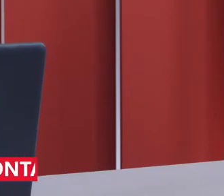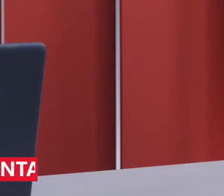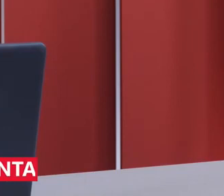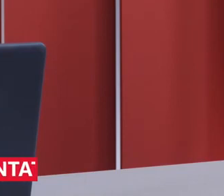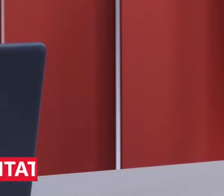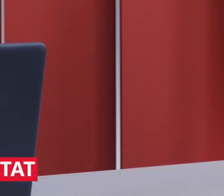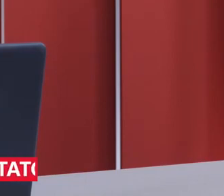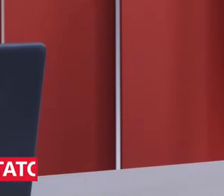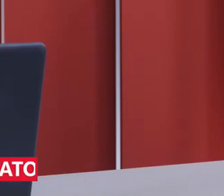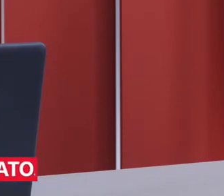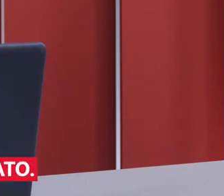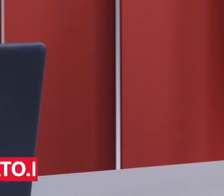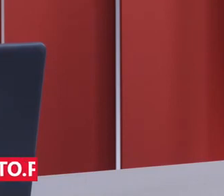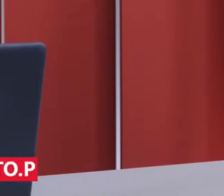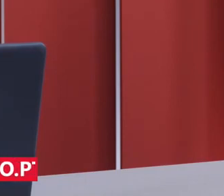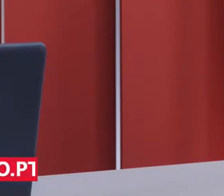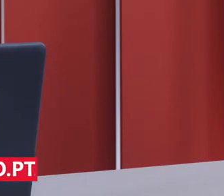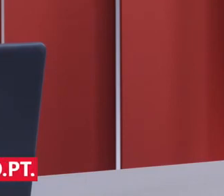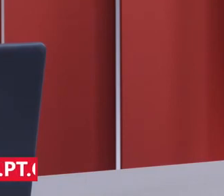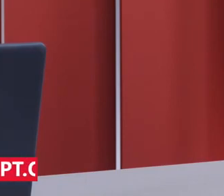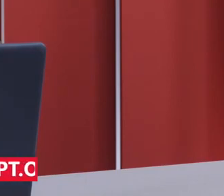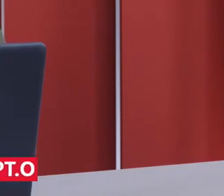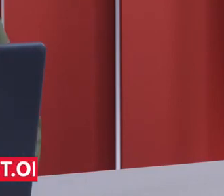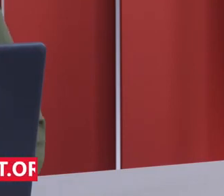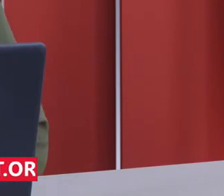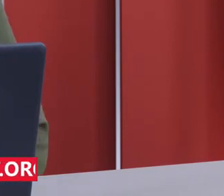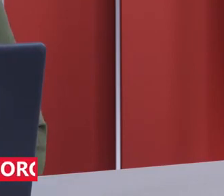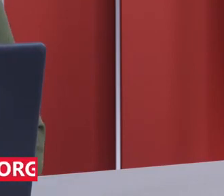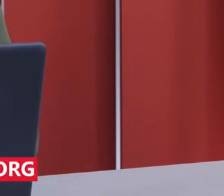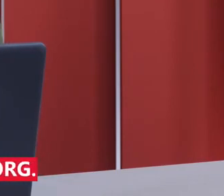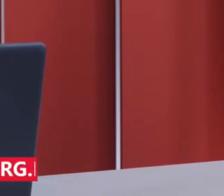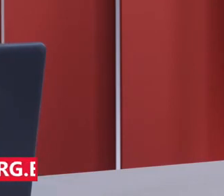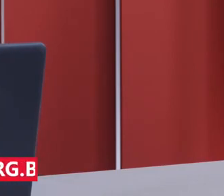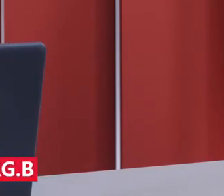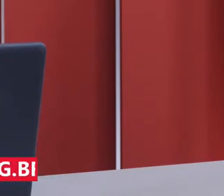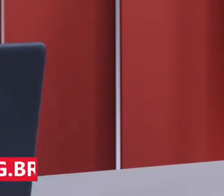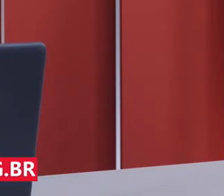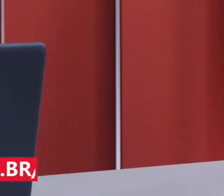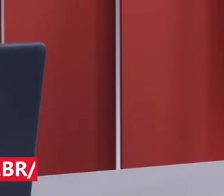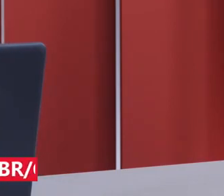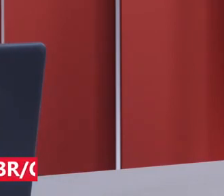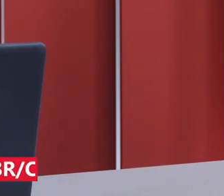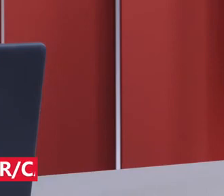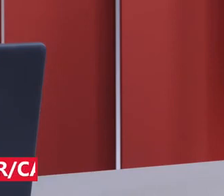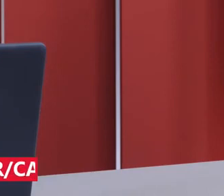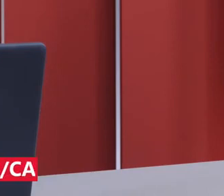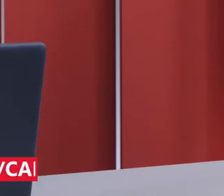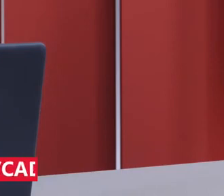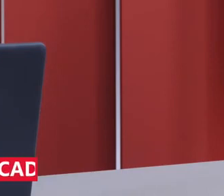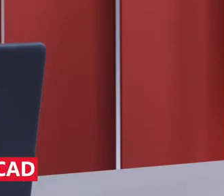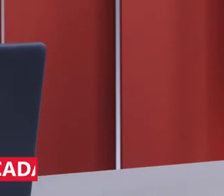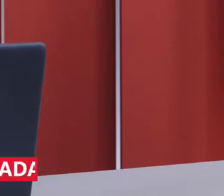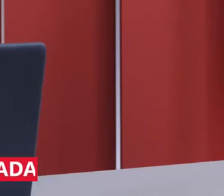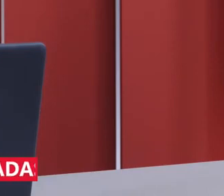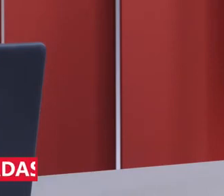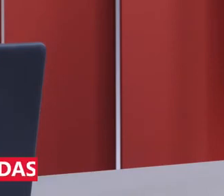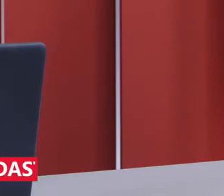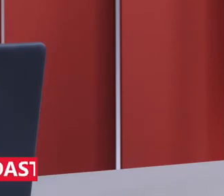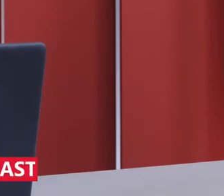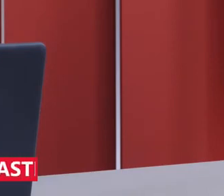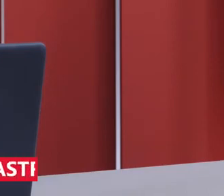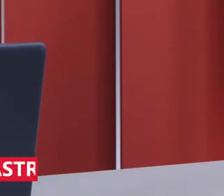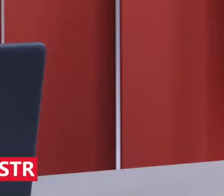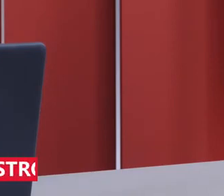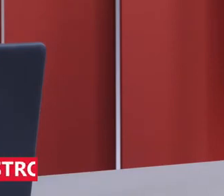deputado que o Bolsonaro não poderia ser o mentor intelectual. Ele foi o mandante. Então, deputado Rogério, o senhor